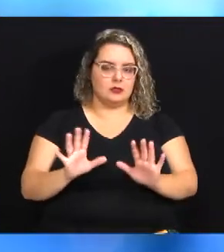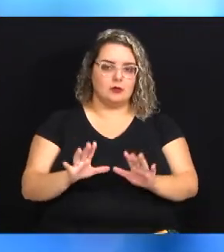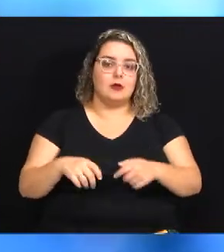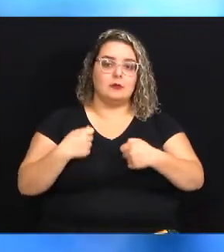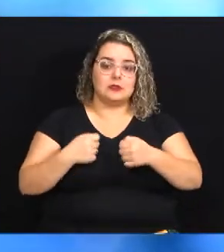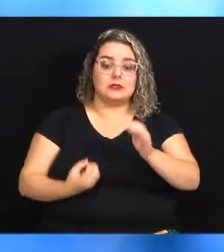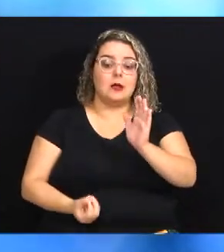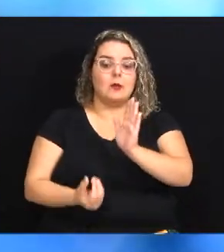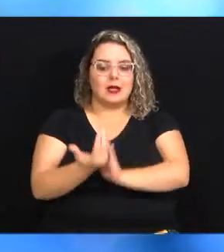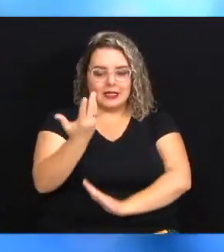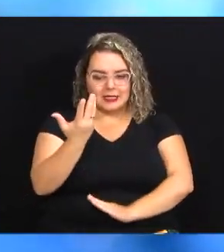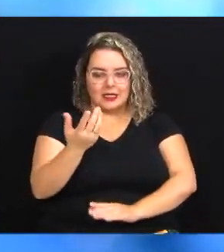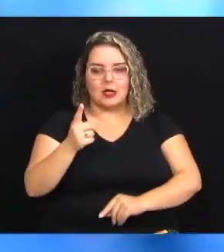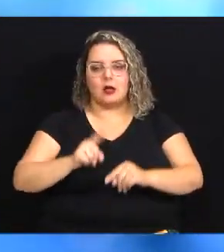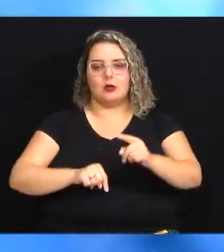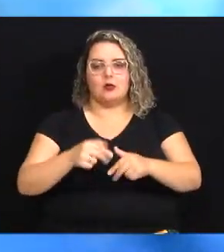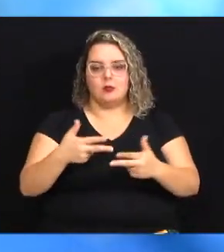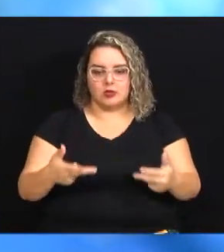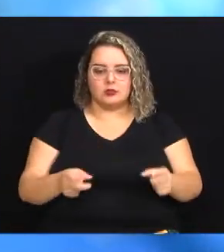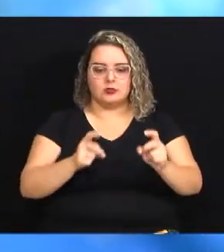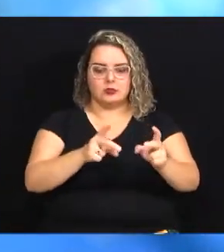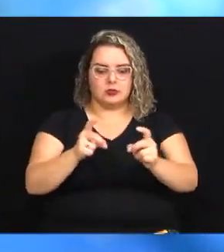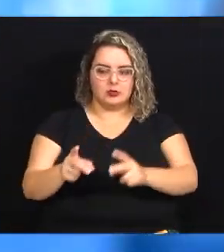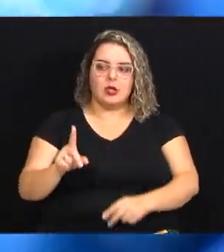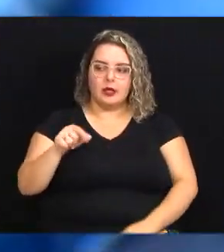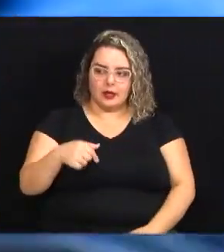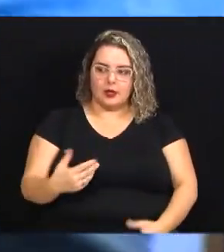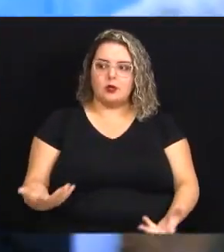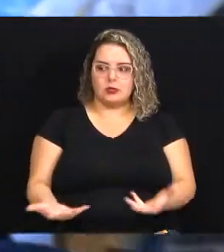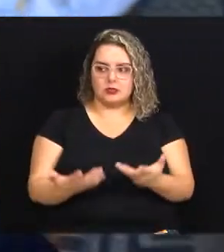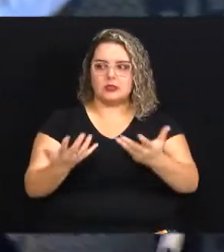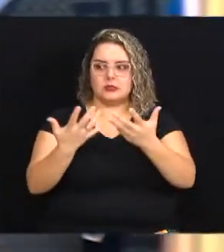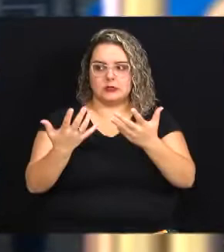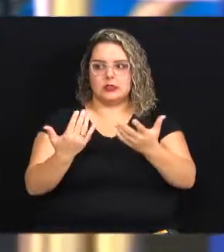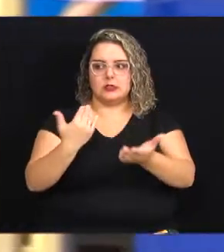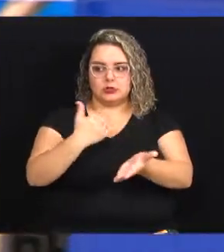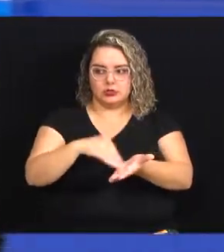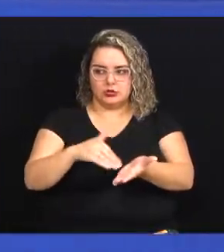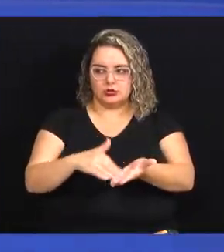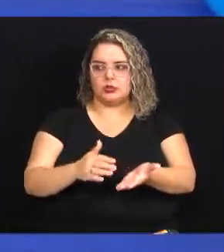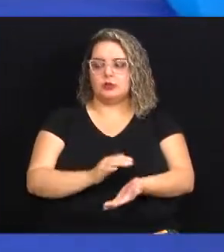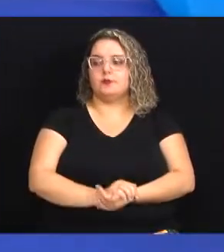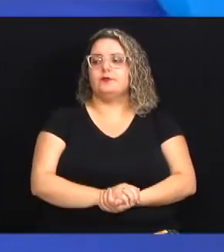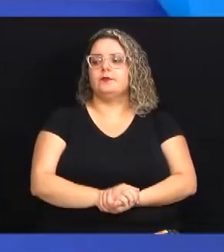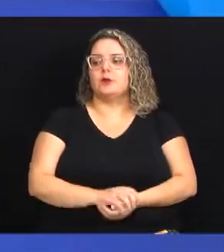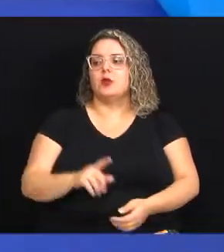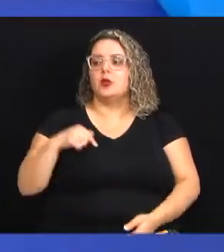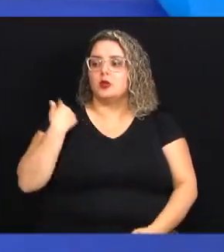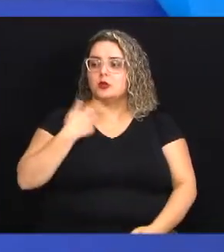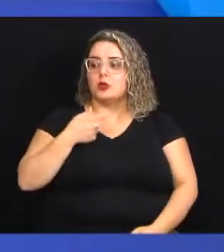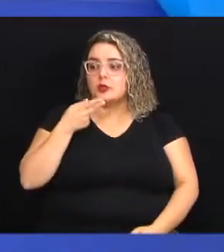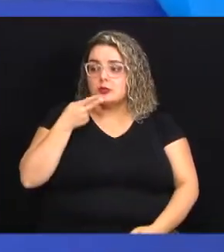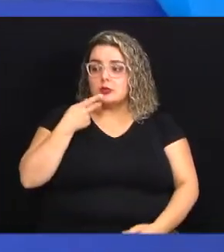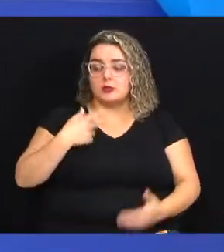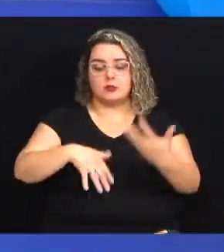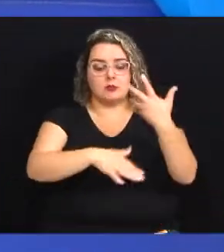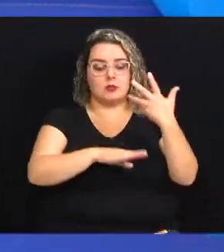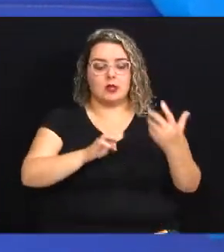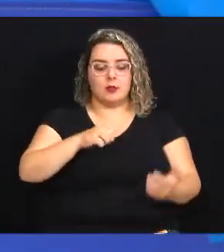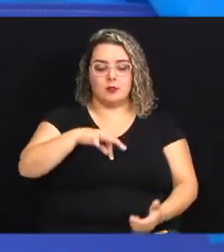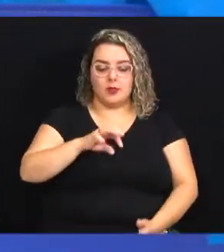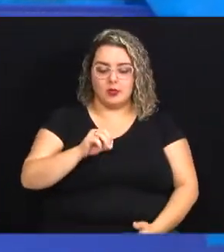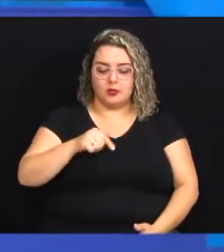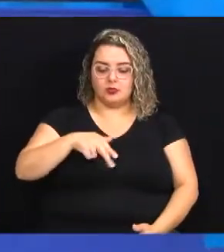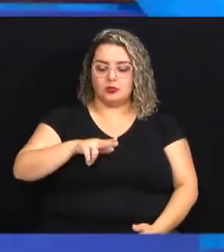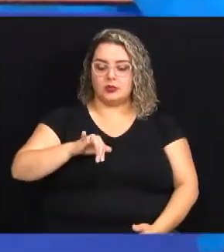tem que produzir o material que ela vai vender é assim que funciona o incentivo através da Secretaria. Nós estamos falando direto da Praça Bento